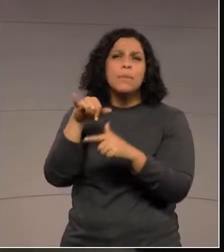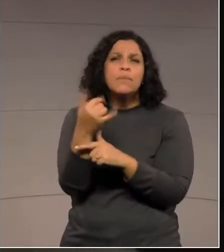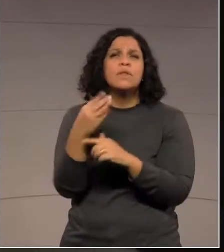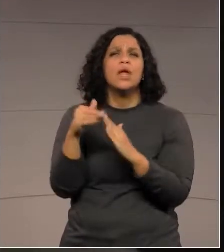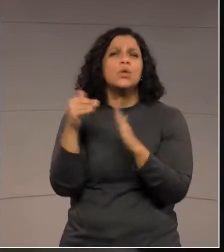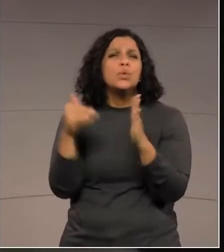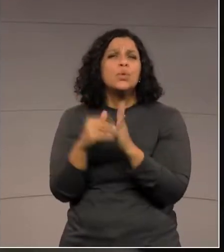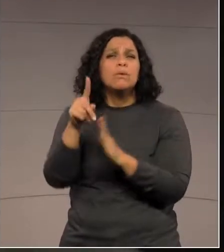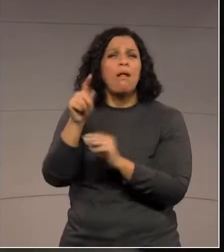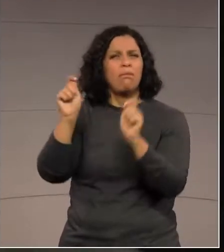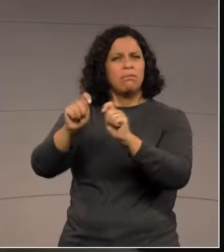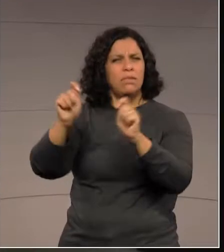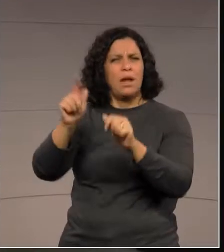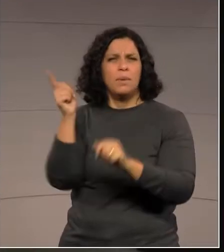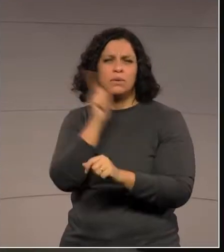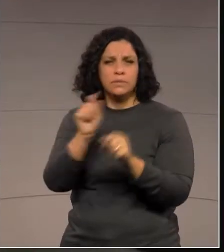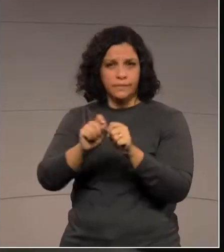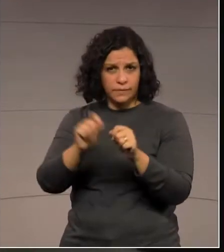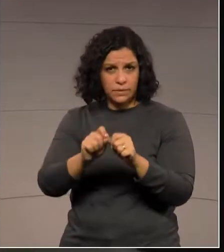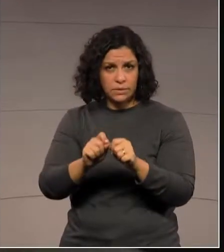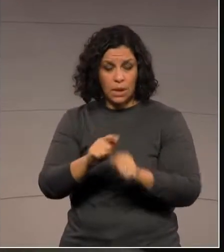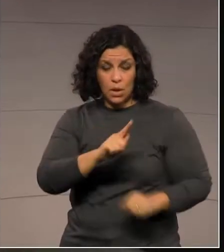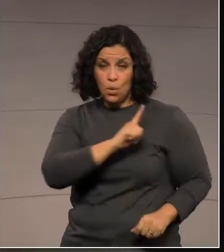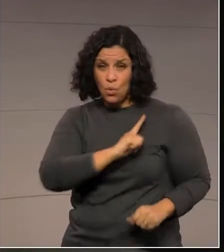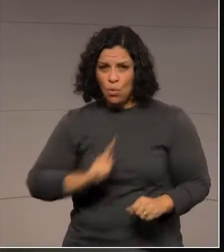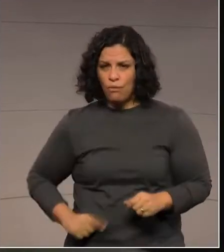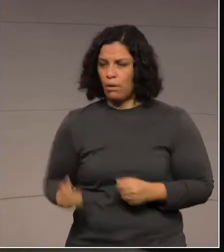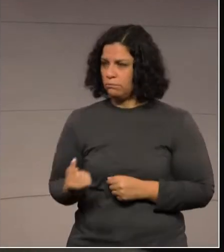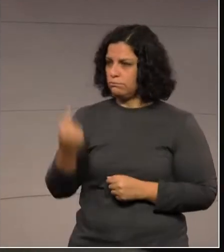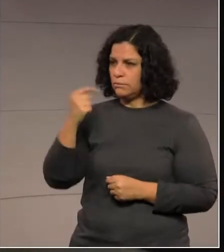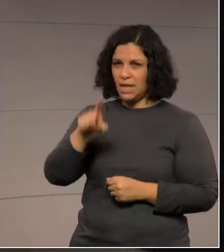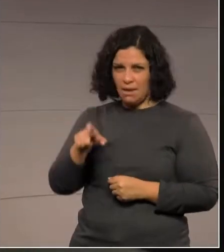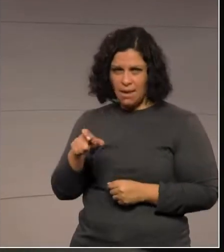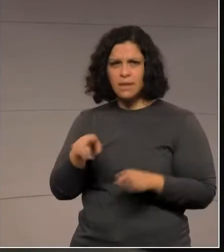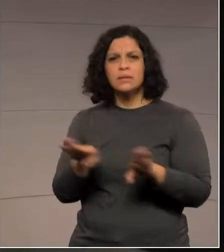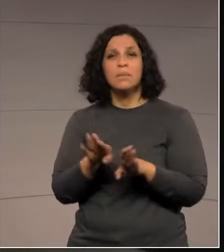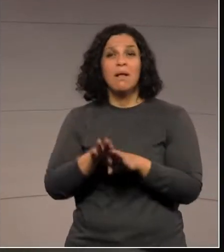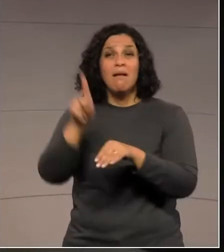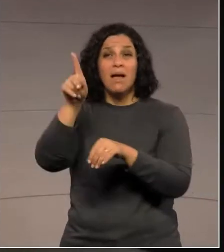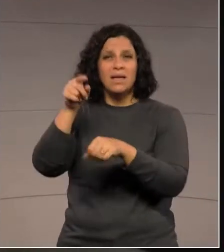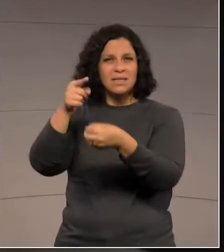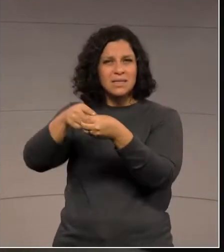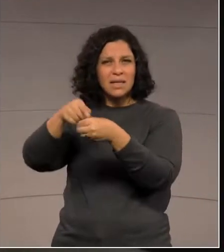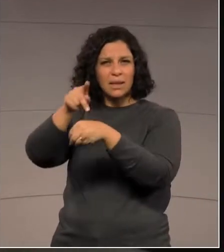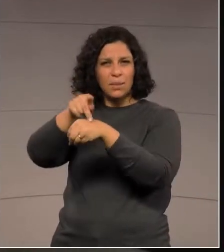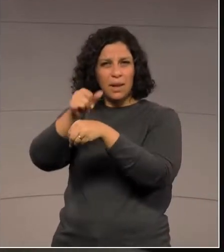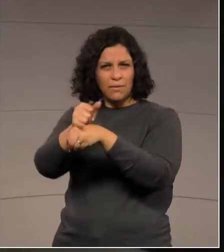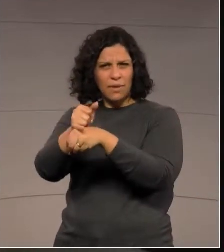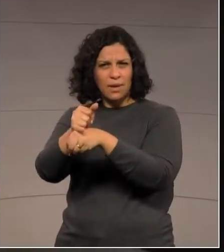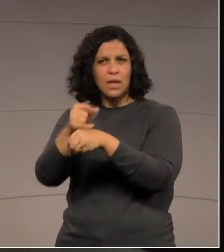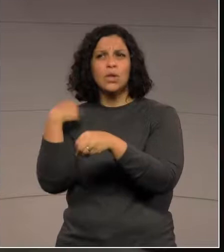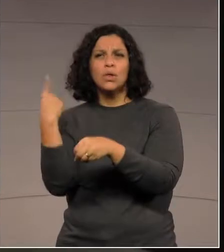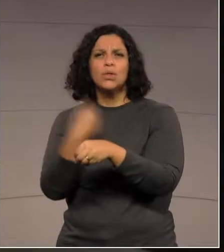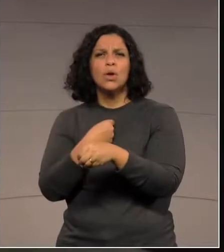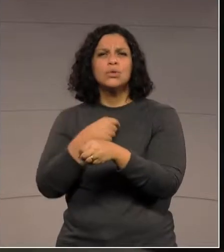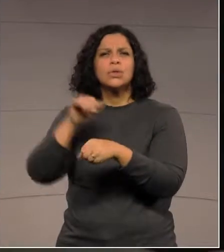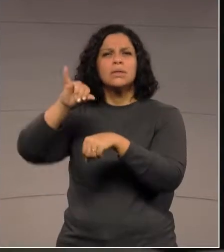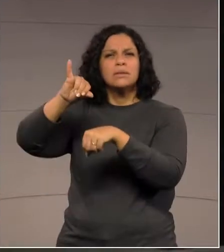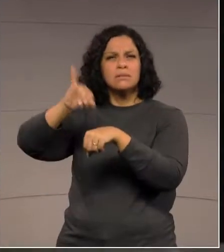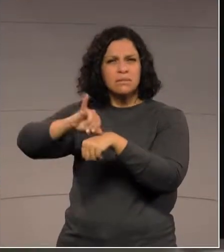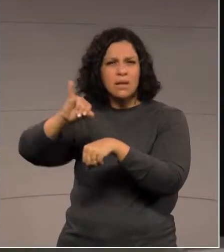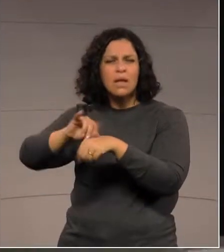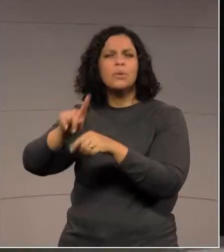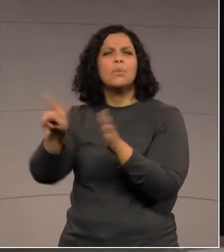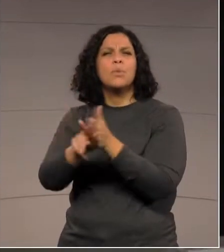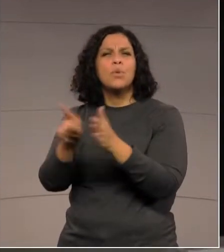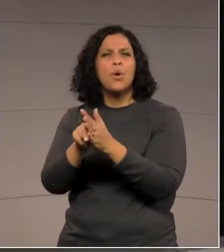todas aquelas potencialidades. Inclusive, no governo anterior, foi escolhido Paranavaí como sede da nova Universidade Estadual como uma